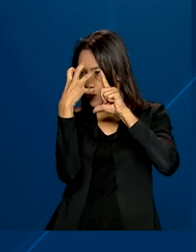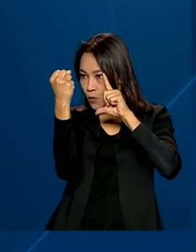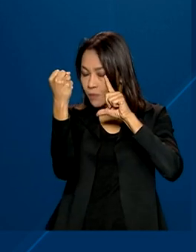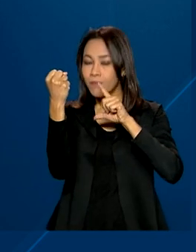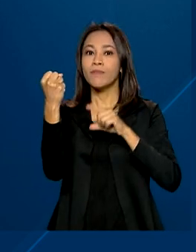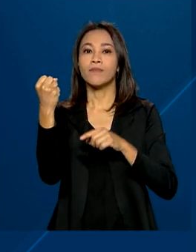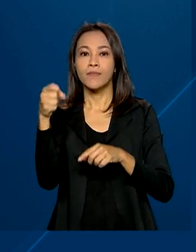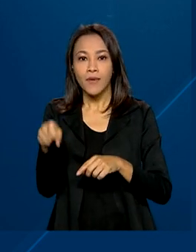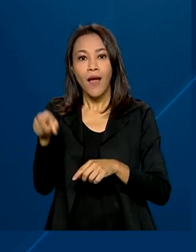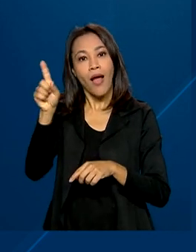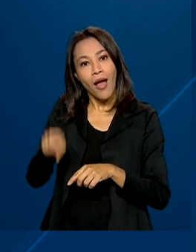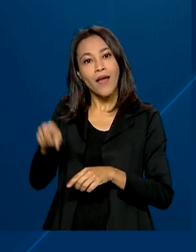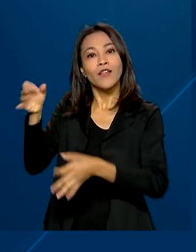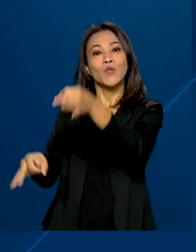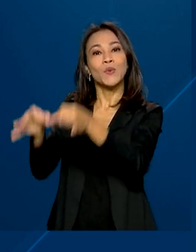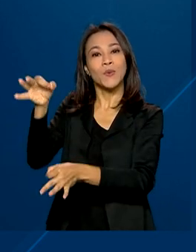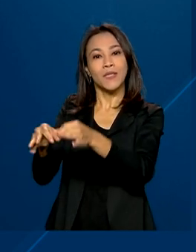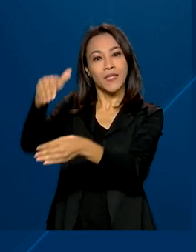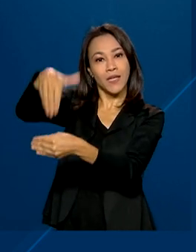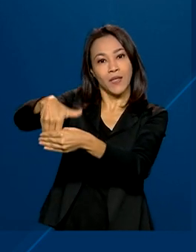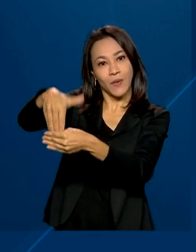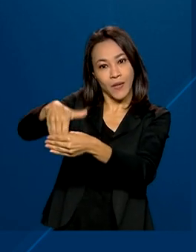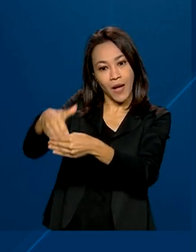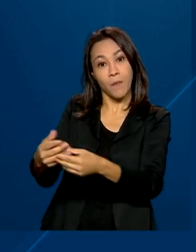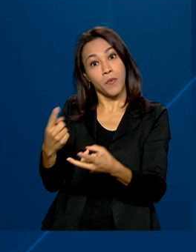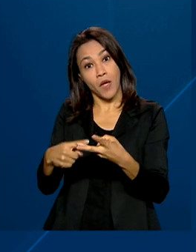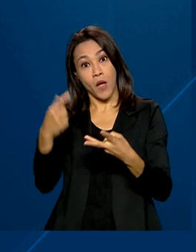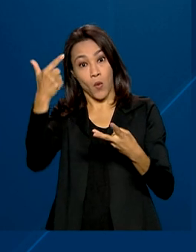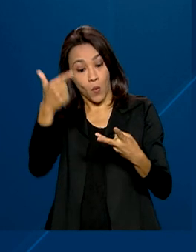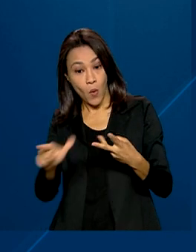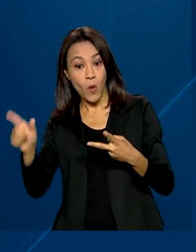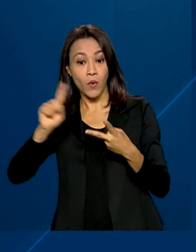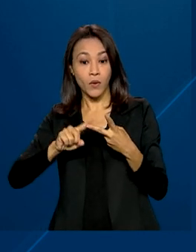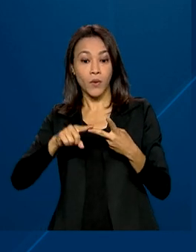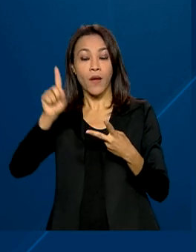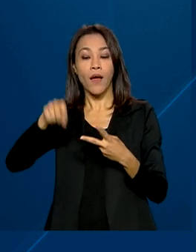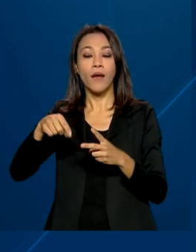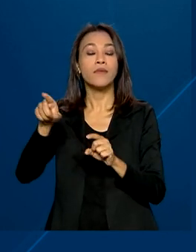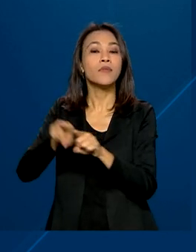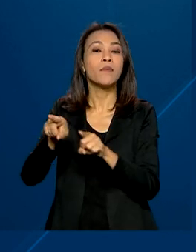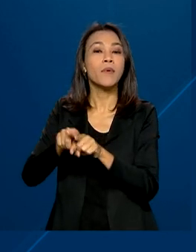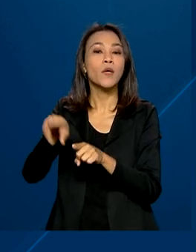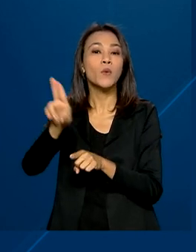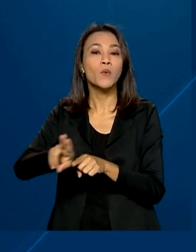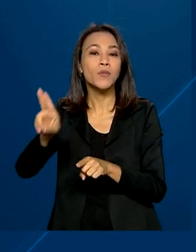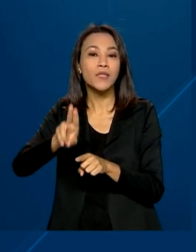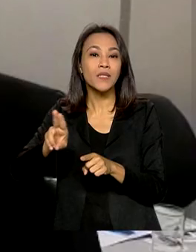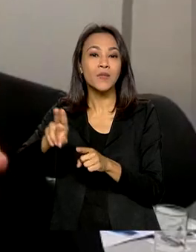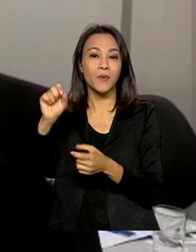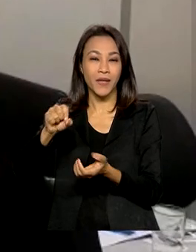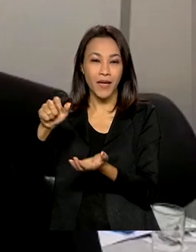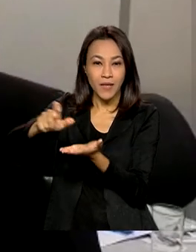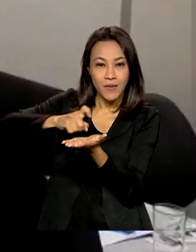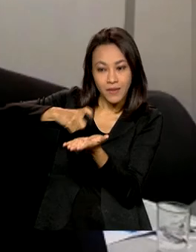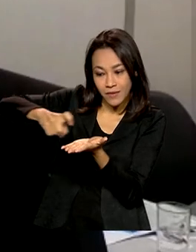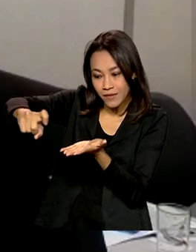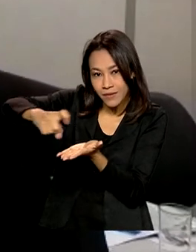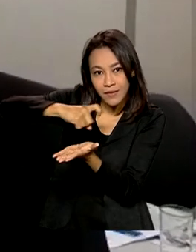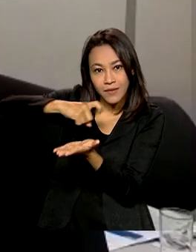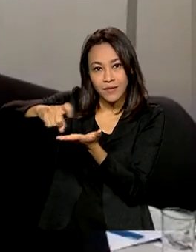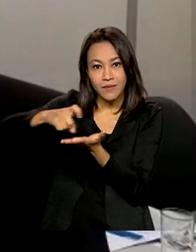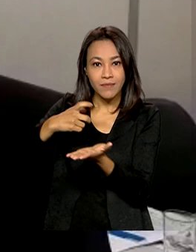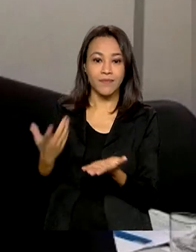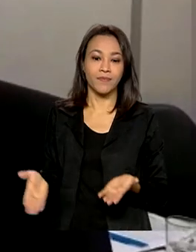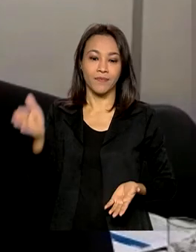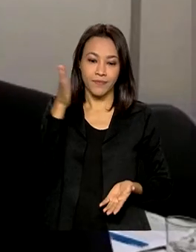sua foto na base da Justiça Eleitoral. A outra opção é fazer o login com o seu certificado digital. A gente recomenda que